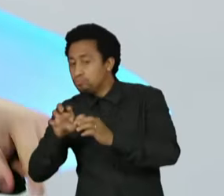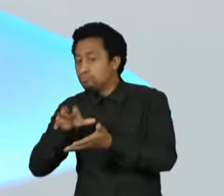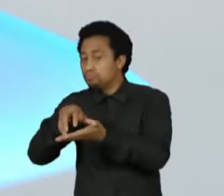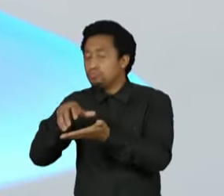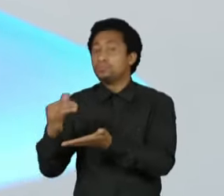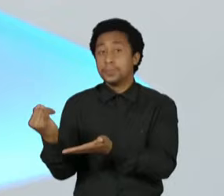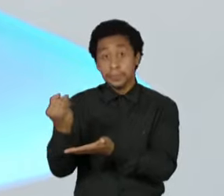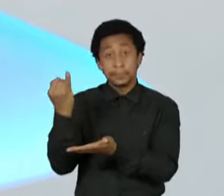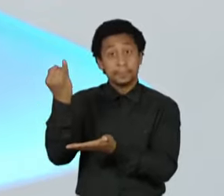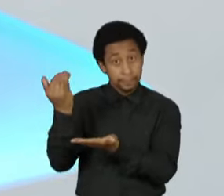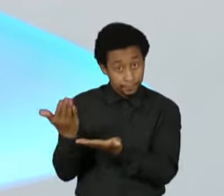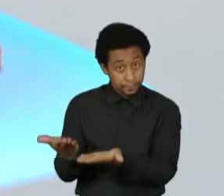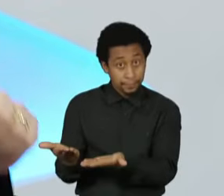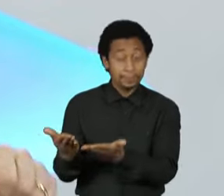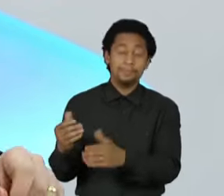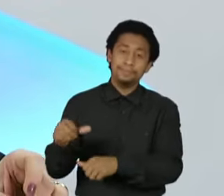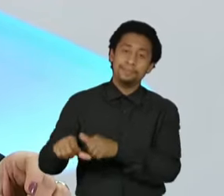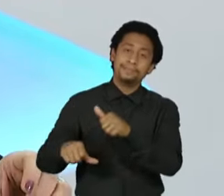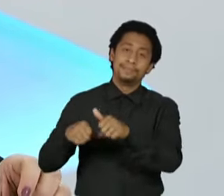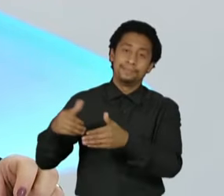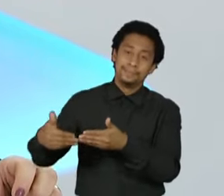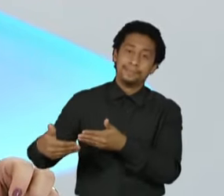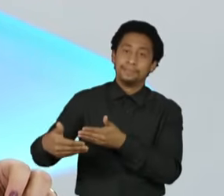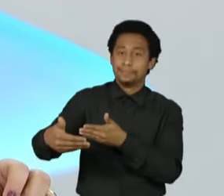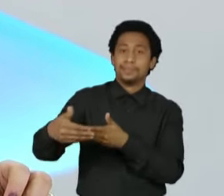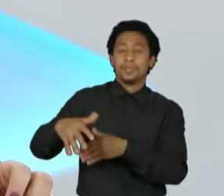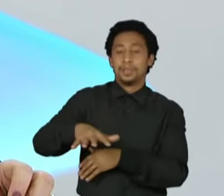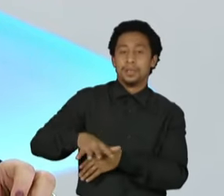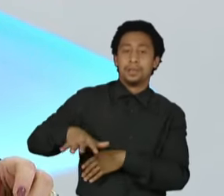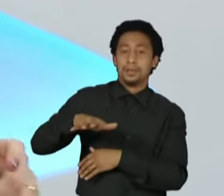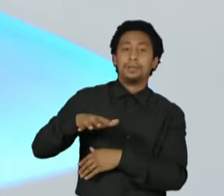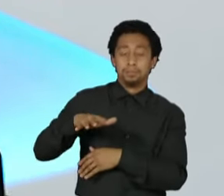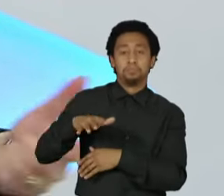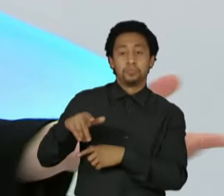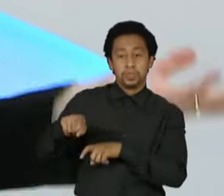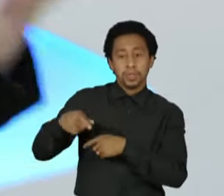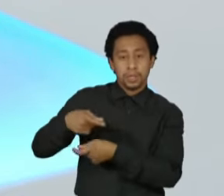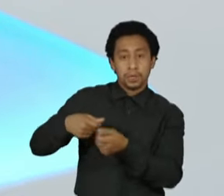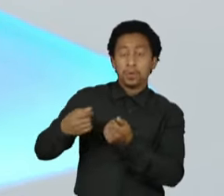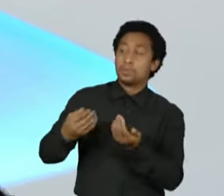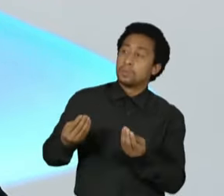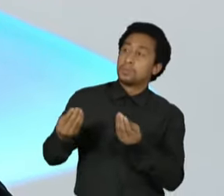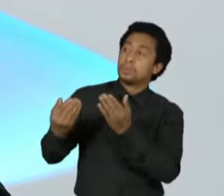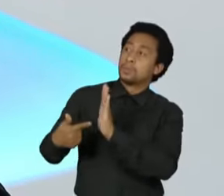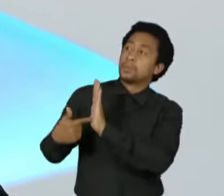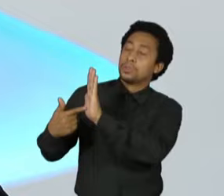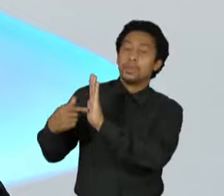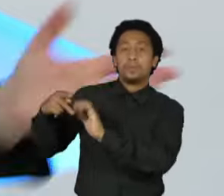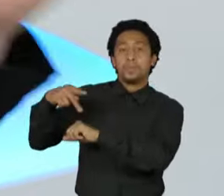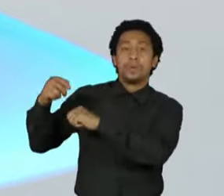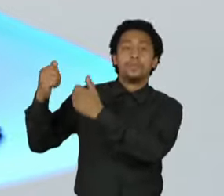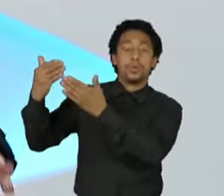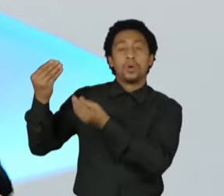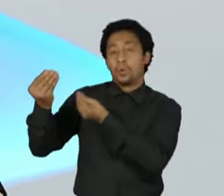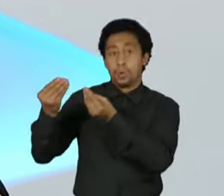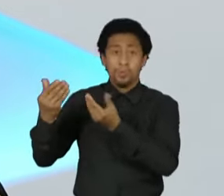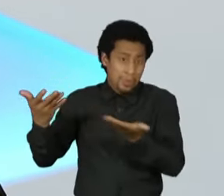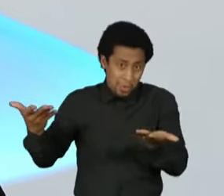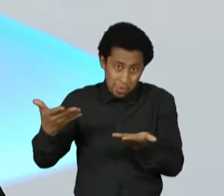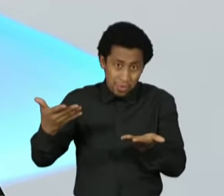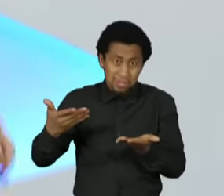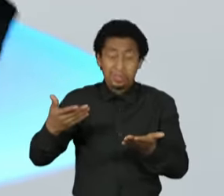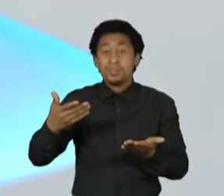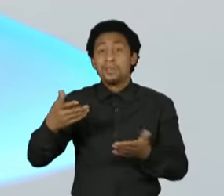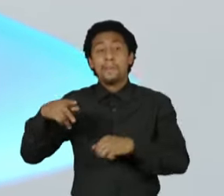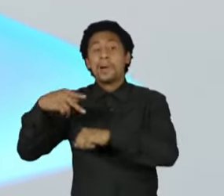importantes e é isso que vai mudar a nossa imagem no mercado internacional. Hoje, as portas dos fundos de investimento estão fechadas para o